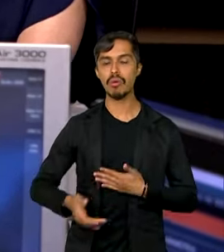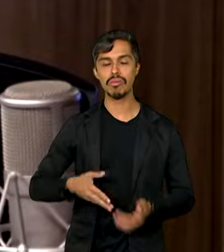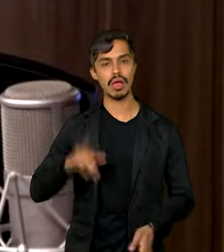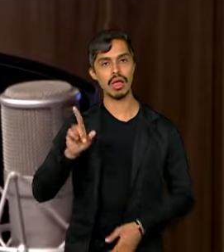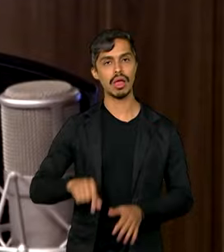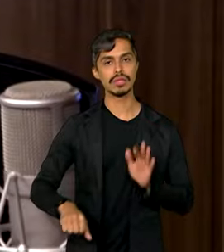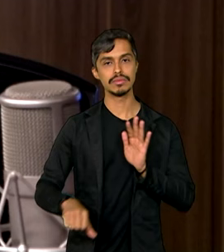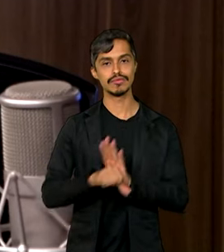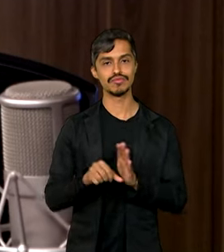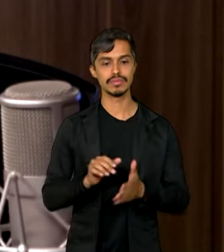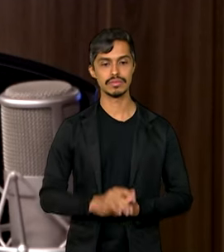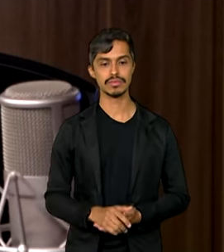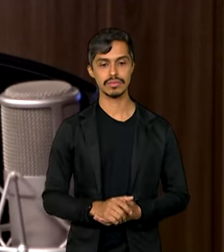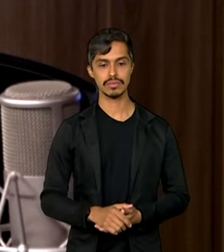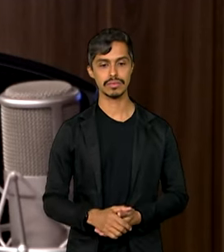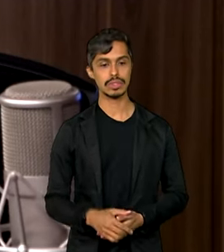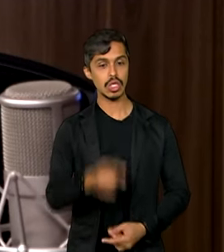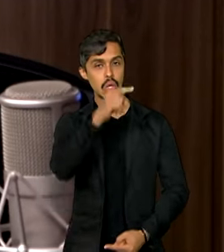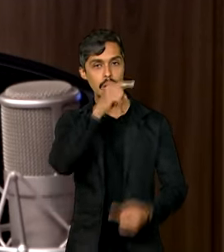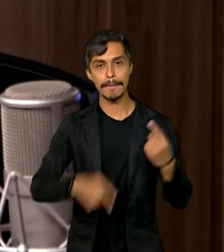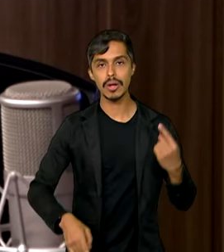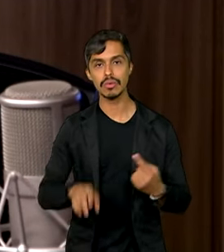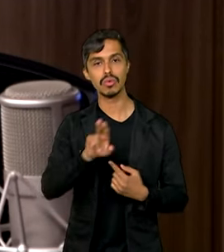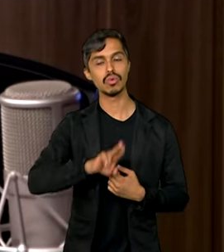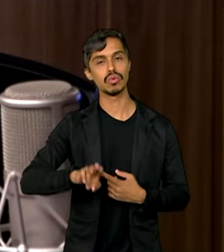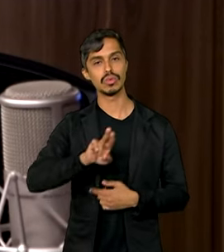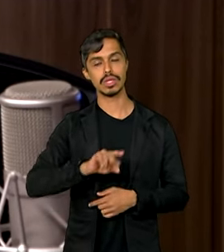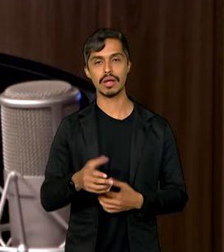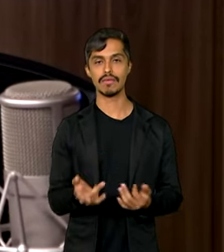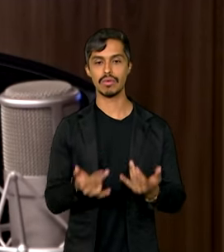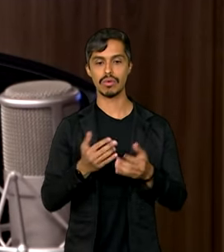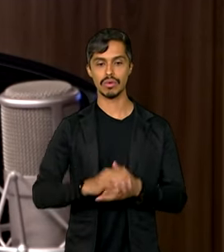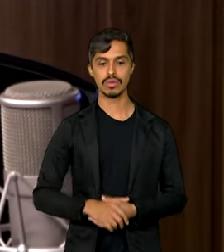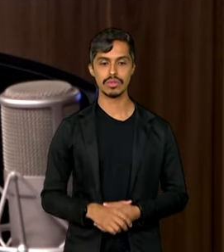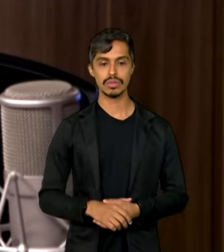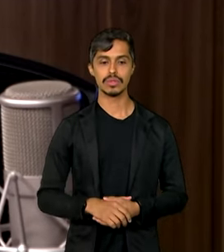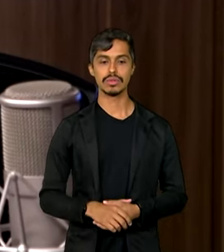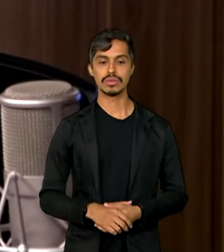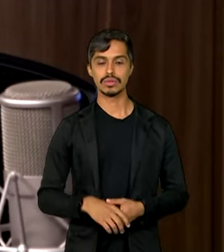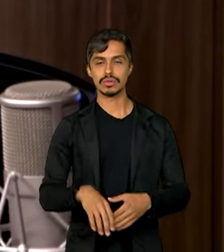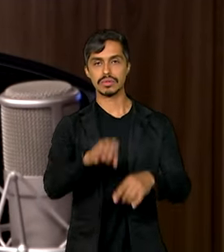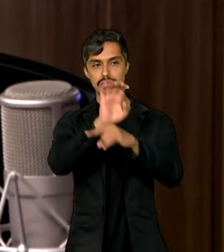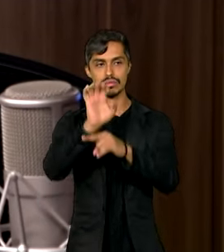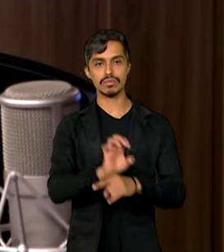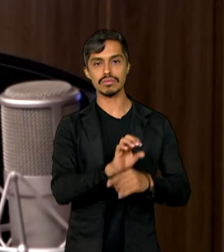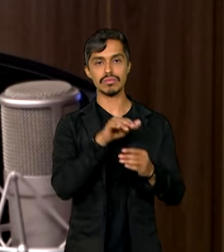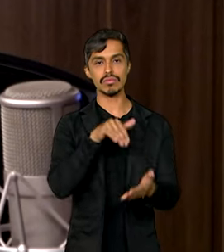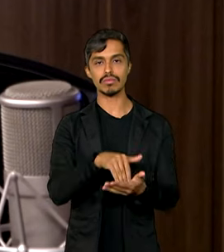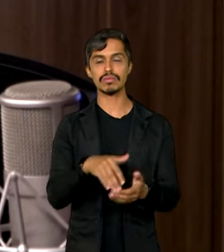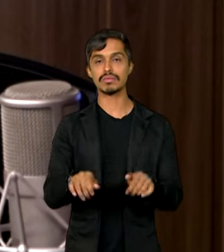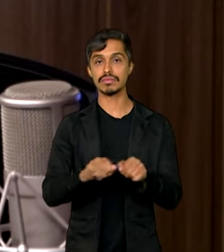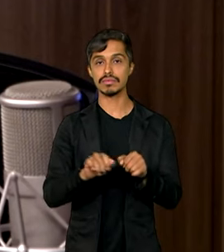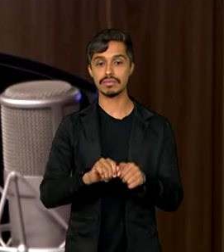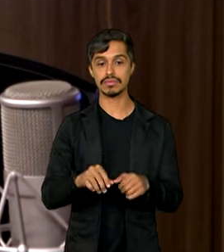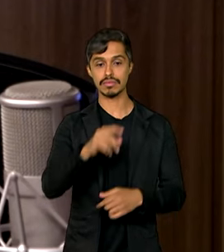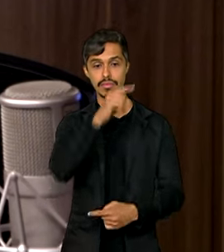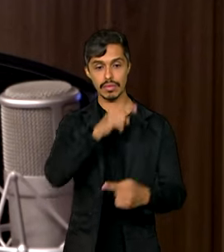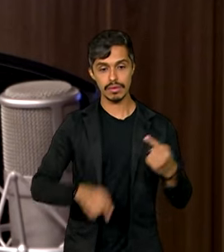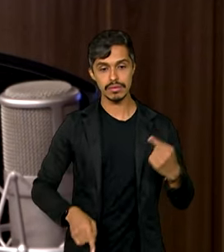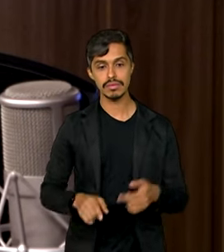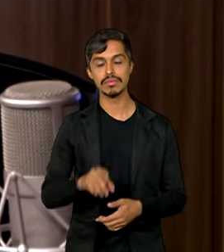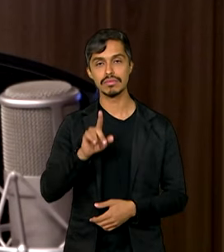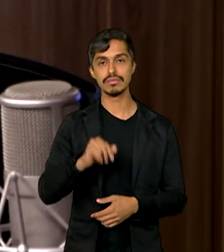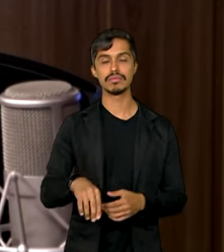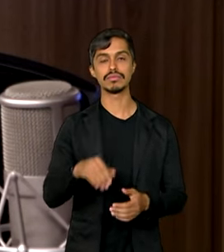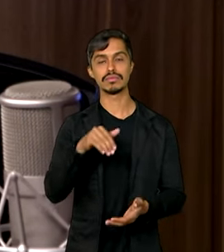fogo em todo o território nacional. Os estados, os últimos que fizeram o decreto de proibição do fogo foi o estado de Rondônia